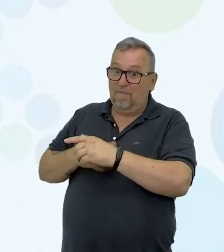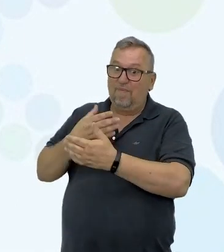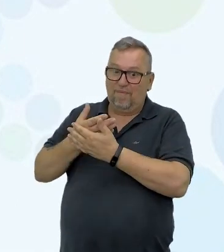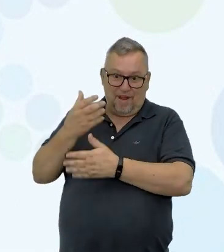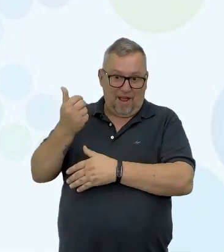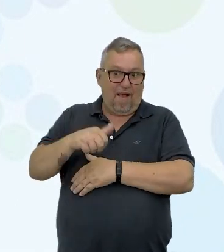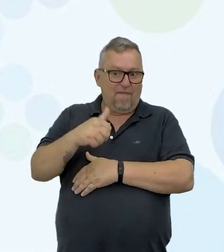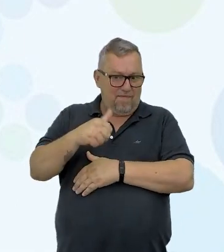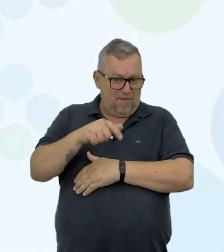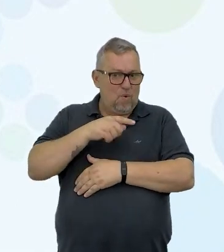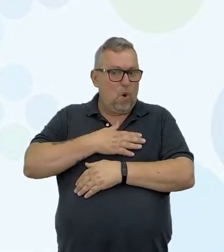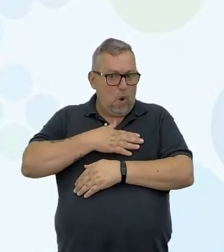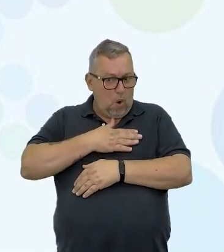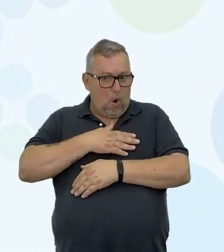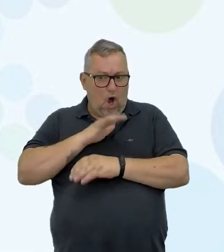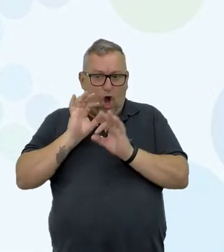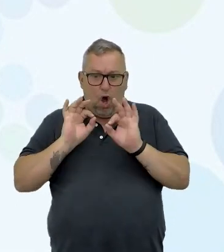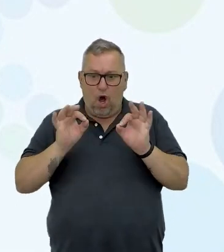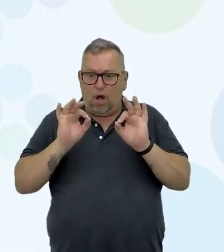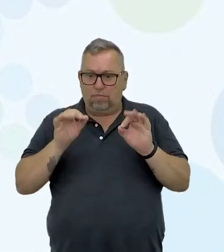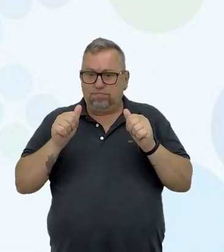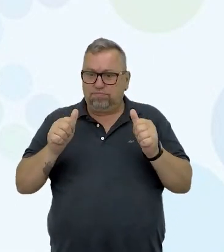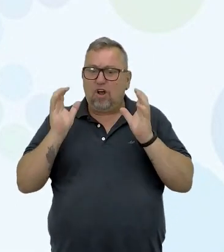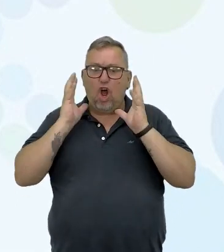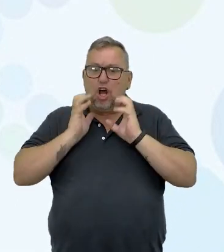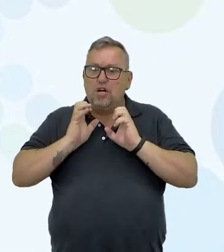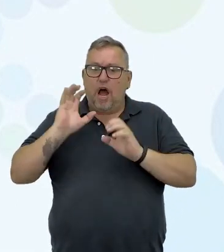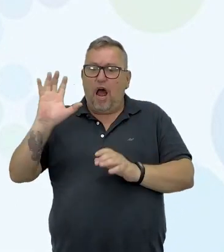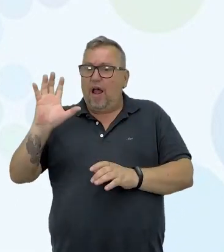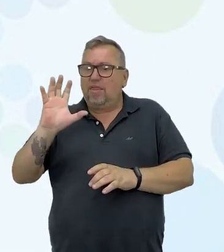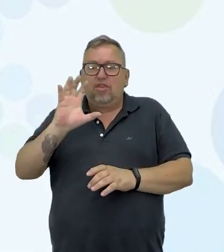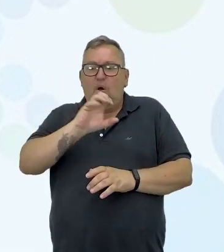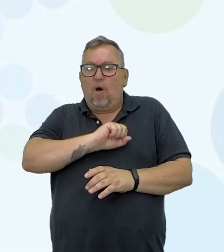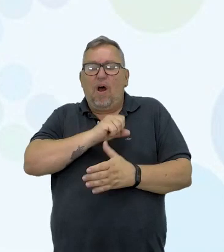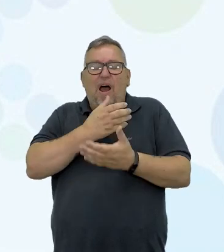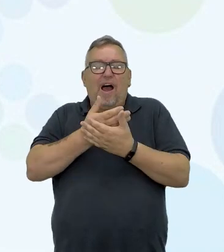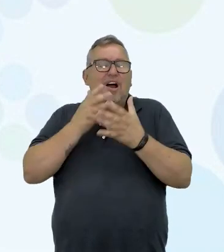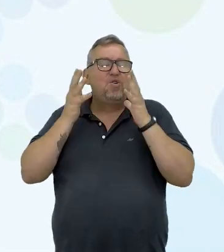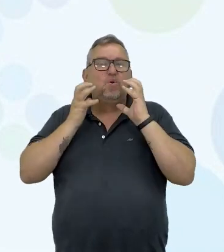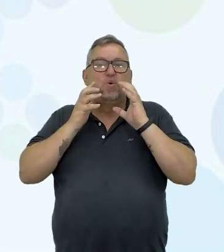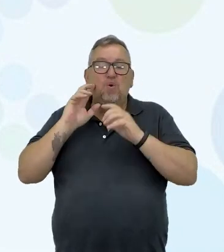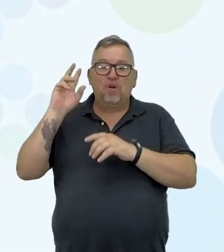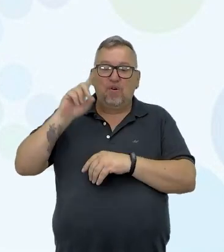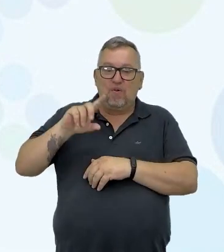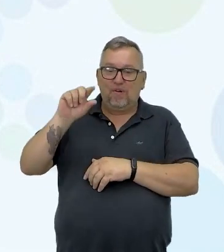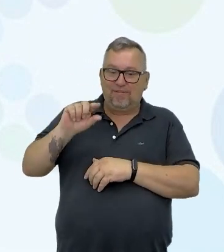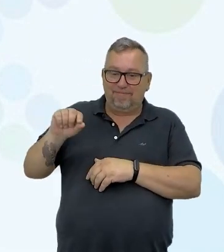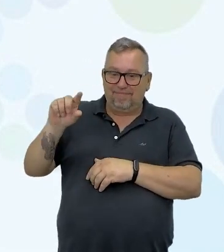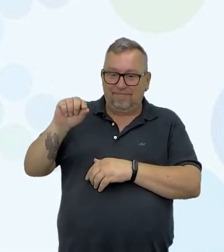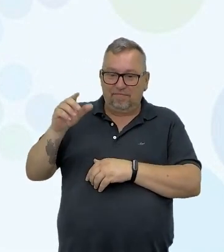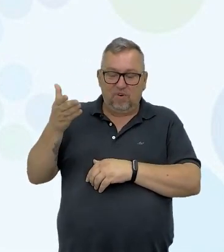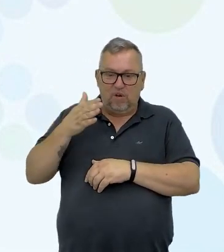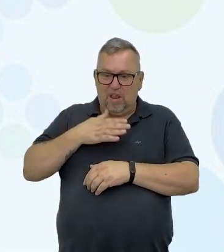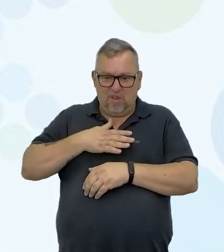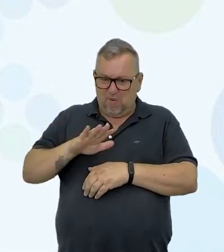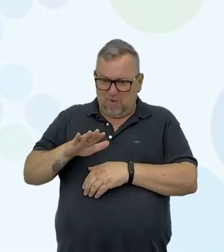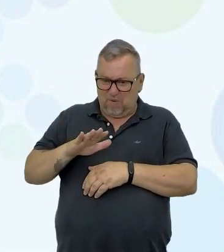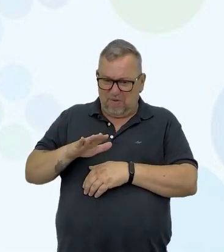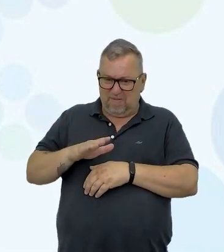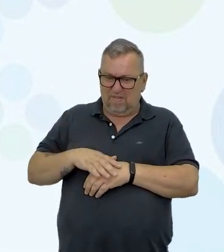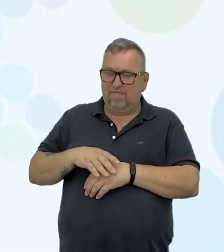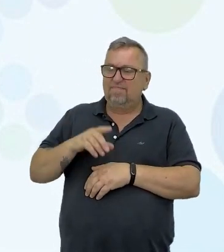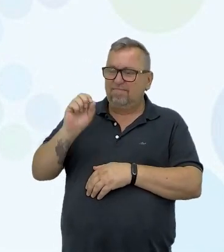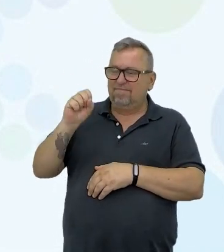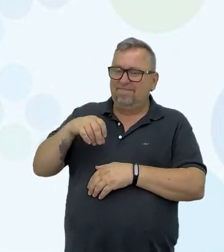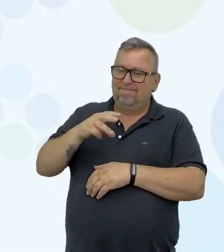aqui. Avalia a aula. Se você gostou da aula, fala, Tony, adorei a aula. Eu vi até que, o LED piscar. Agora, se você não gostou da aula, você